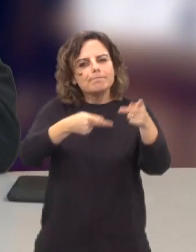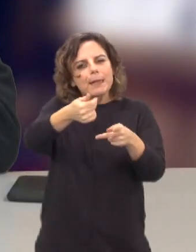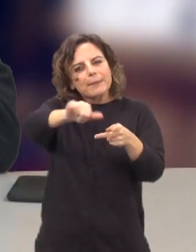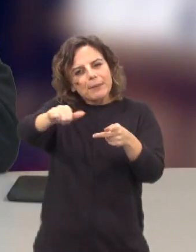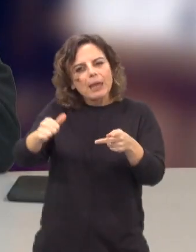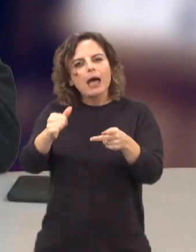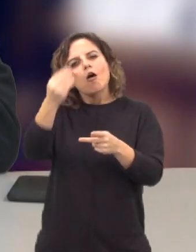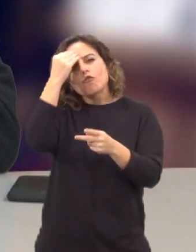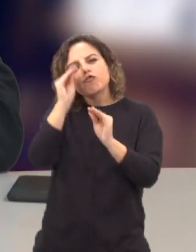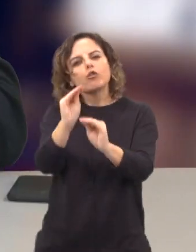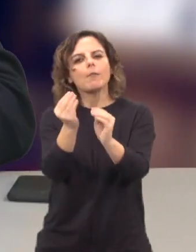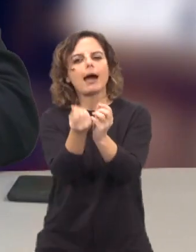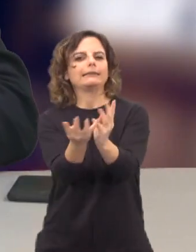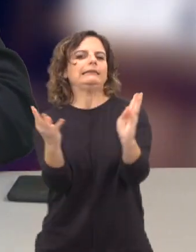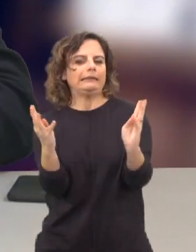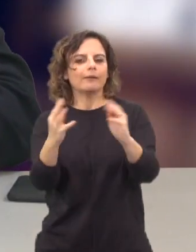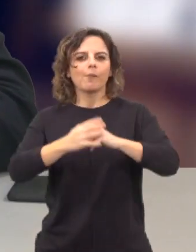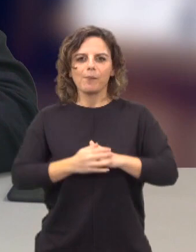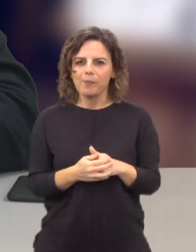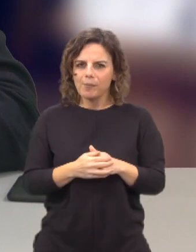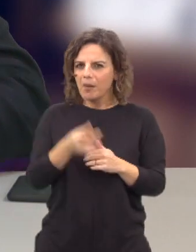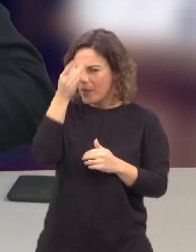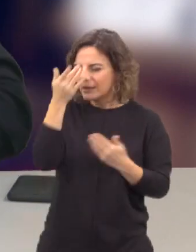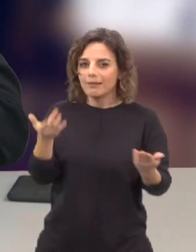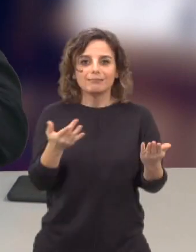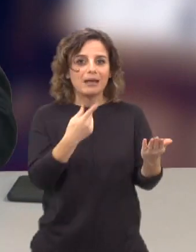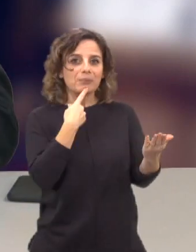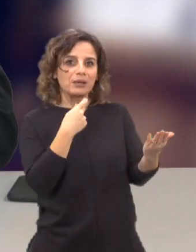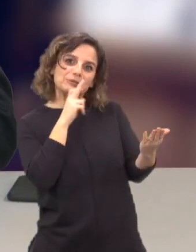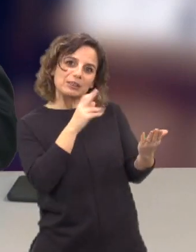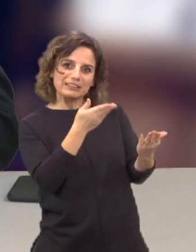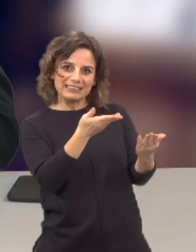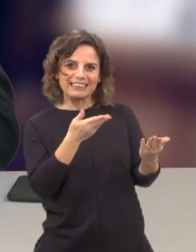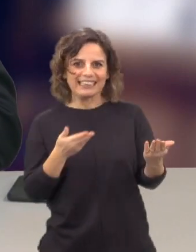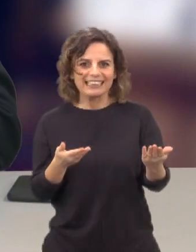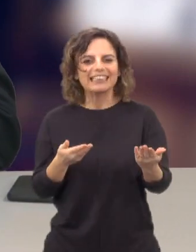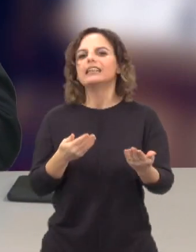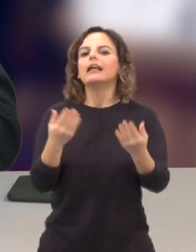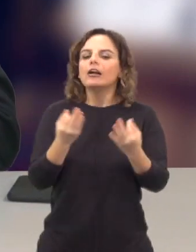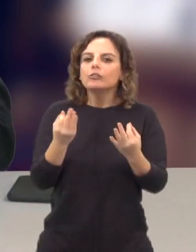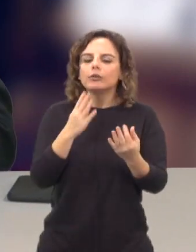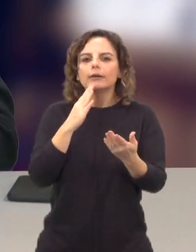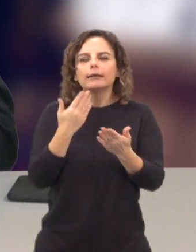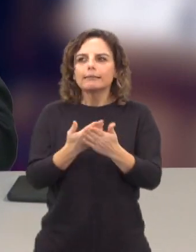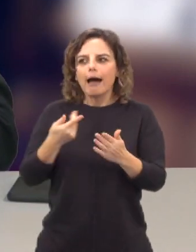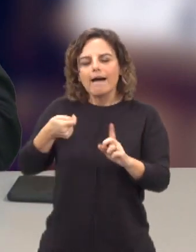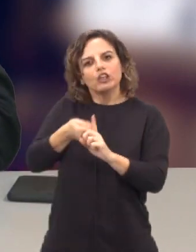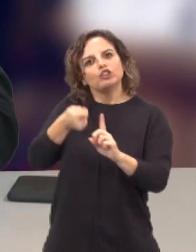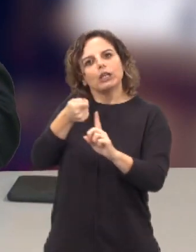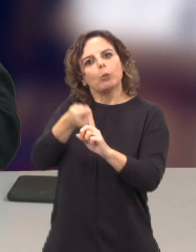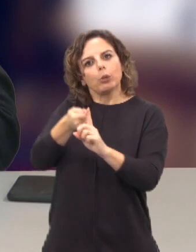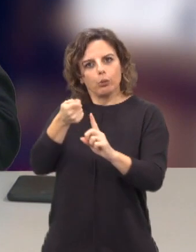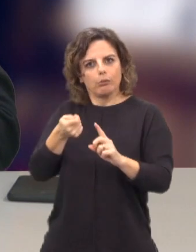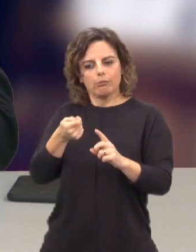formar. Que opinião é que está? Acho que a resposta vem na pergunta, ou seja, aquilo que talvez me estimule mais